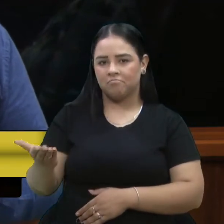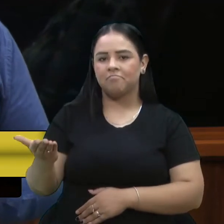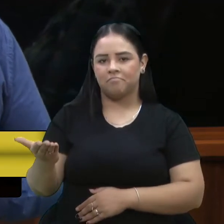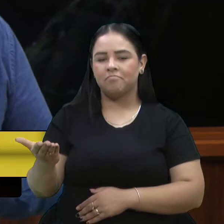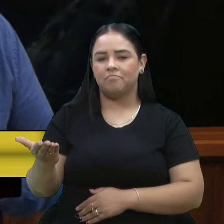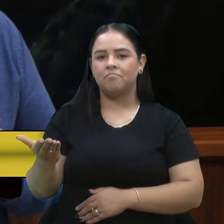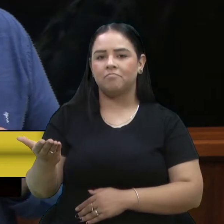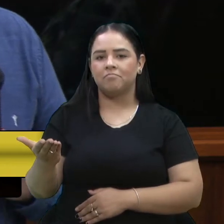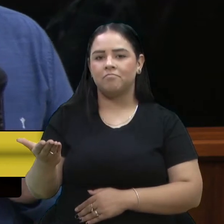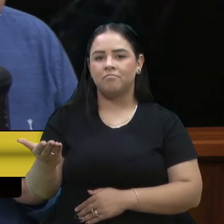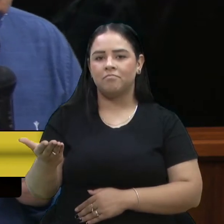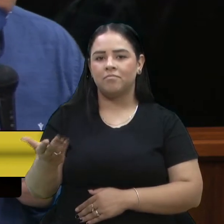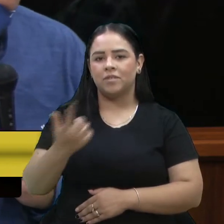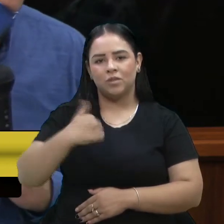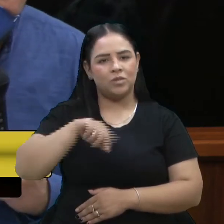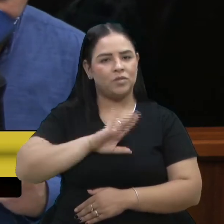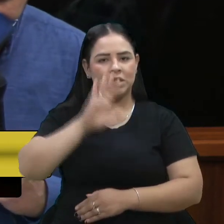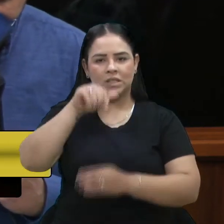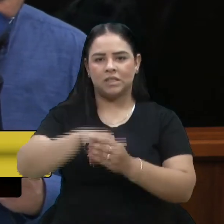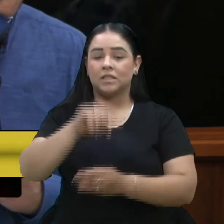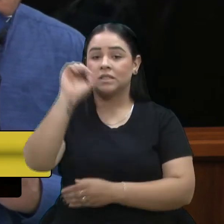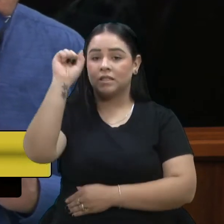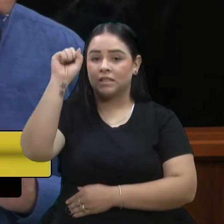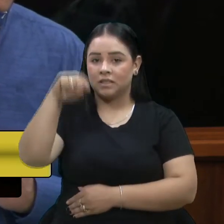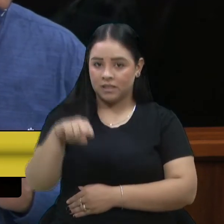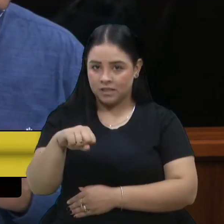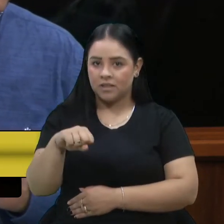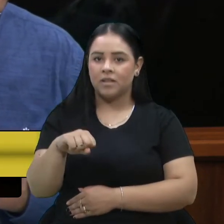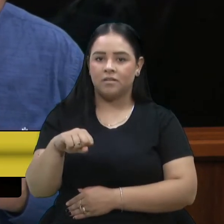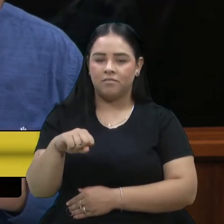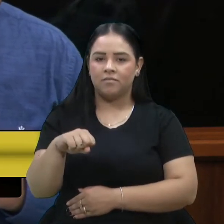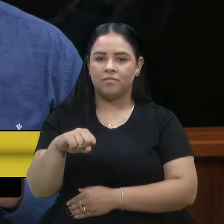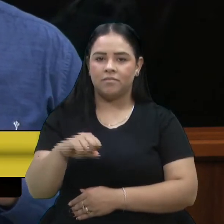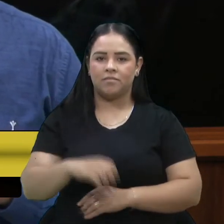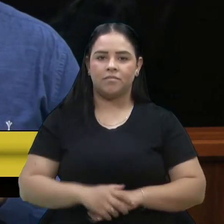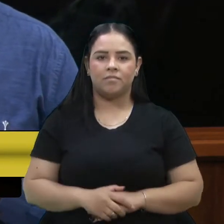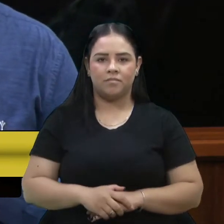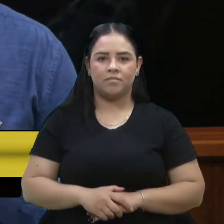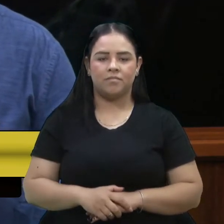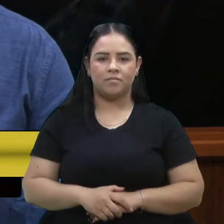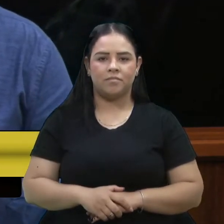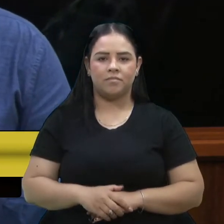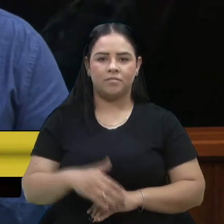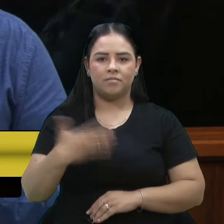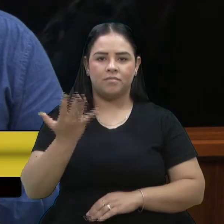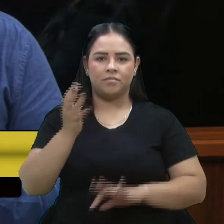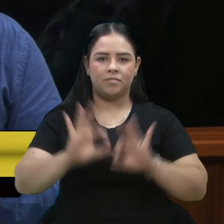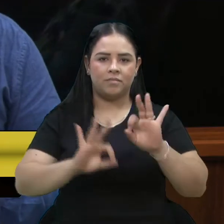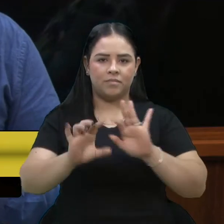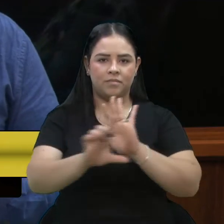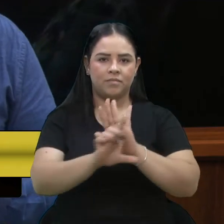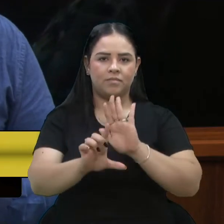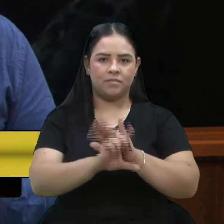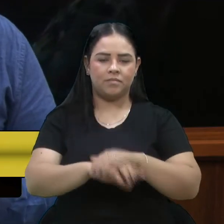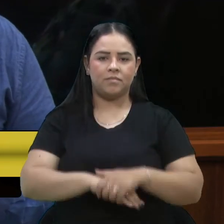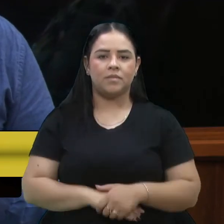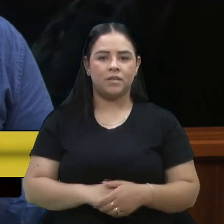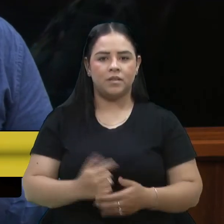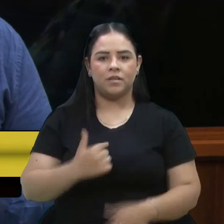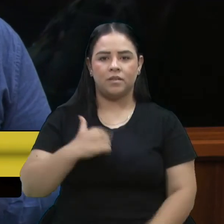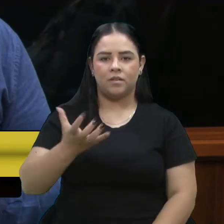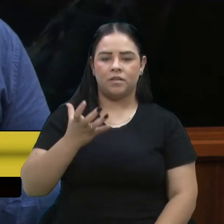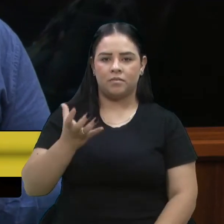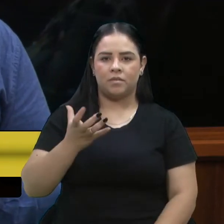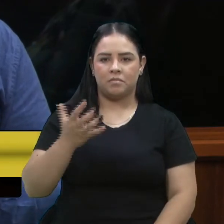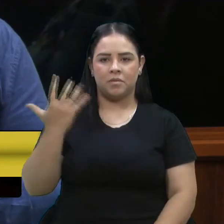aqui nós votaremos favoráveis, sim, a esse projeto de lei. Quero parabenizar